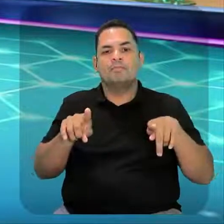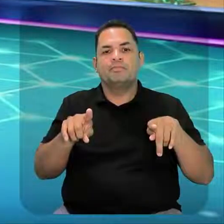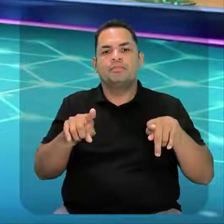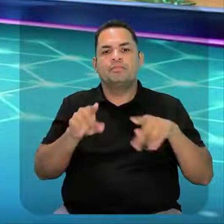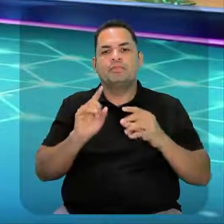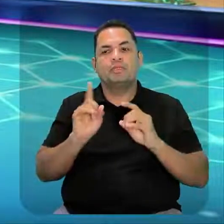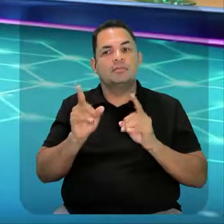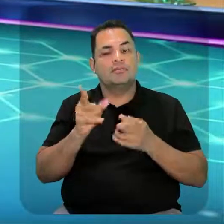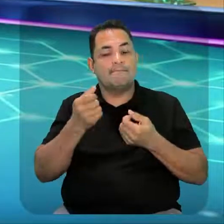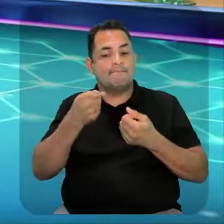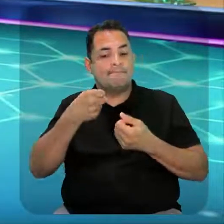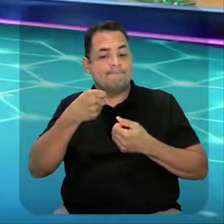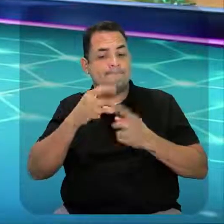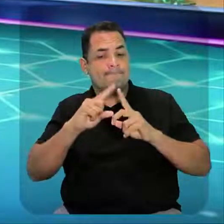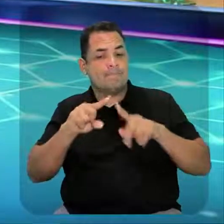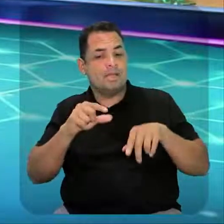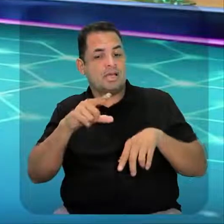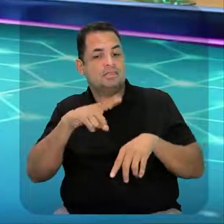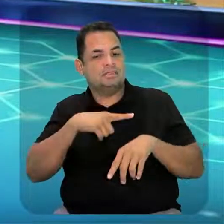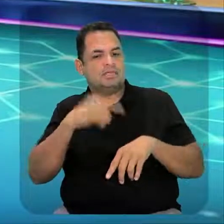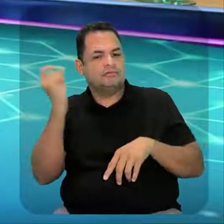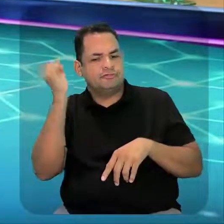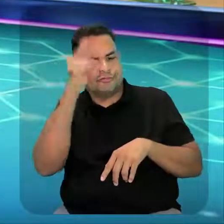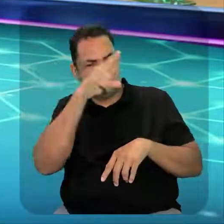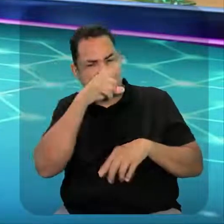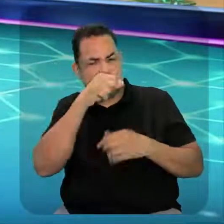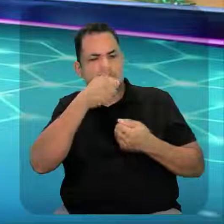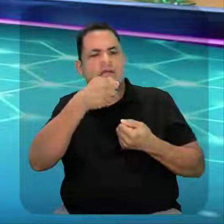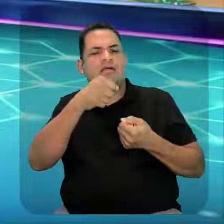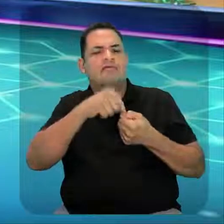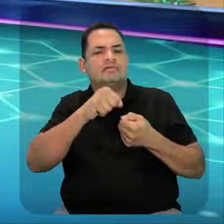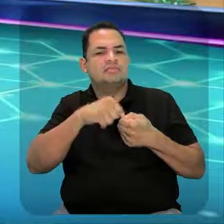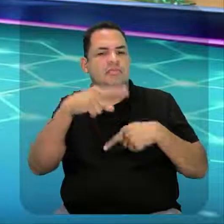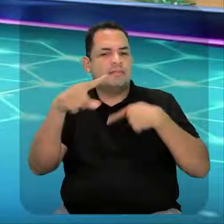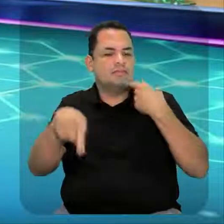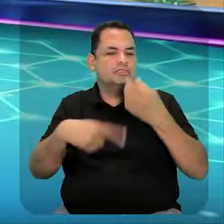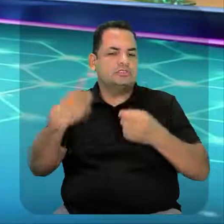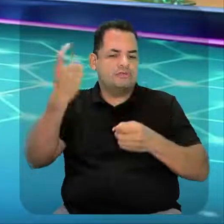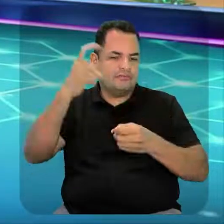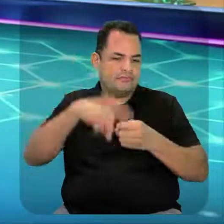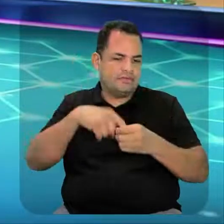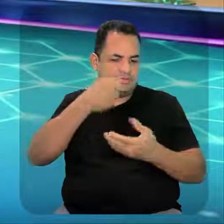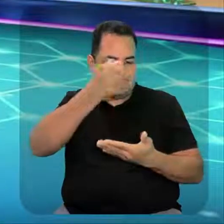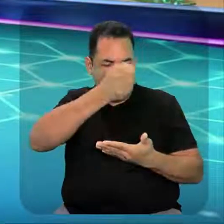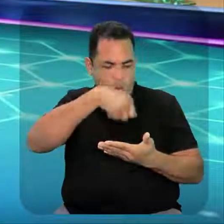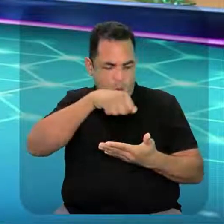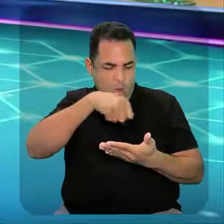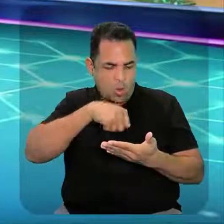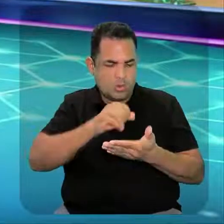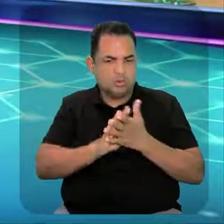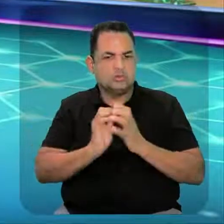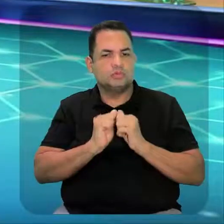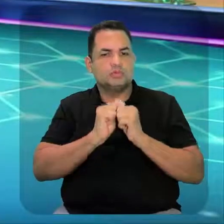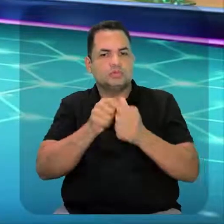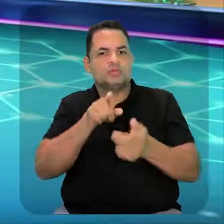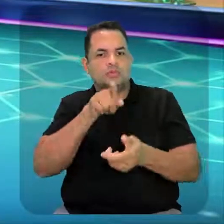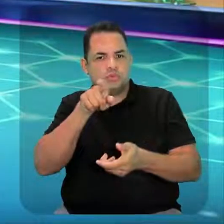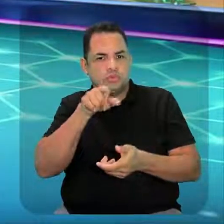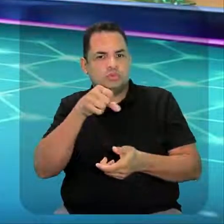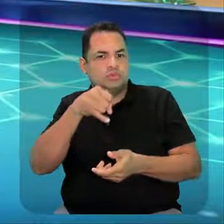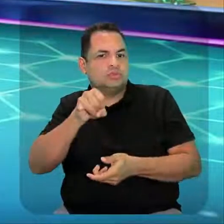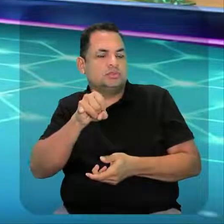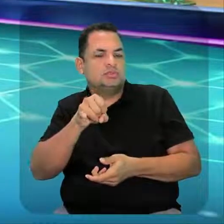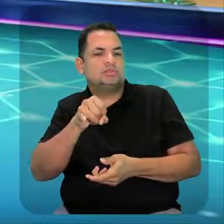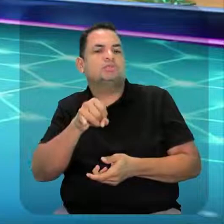caso você tenha dificuldade na execução, não tem problema. Que a gente volta já já para fazer a correção junto com você. E se